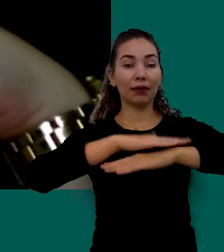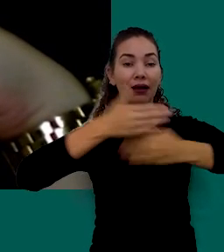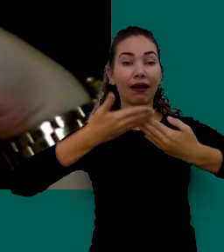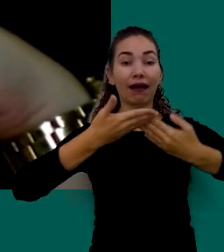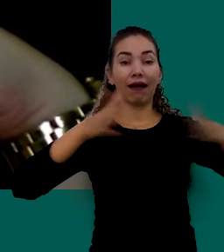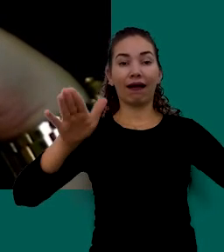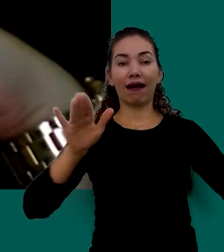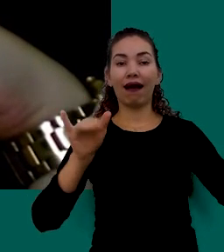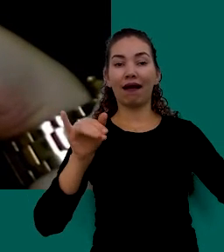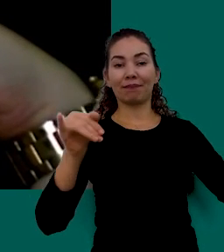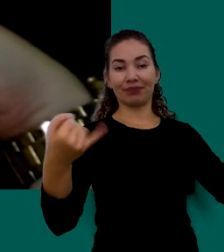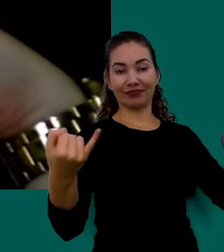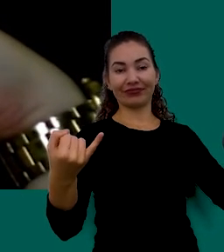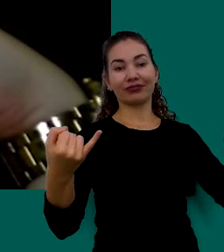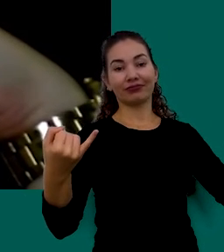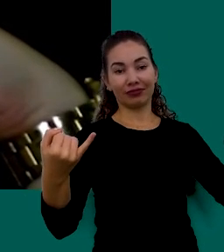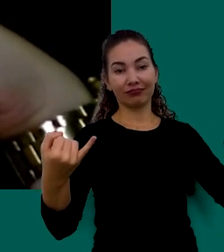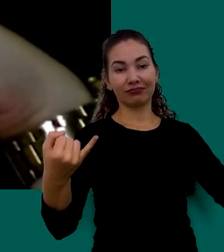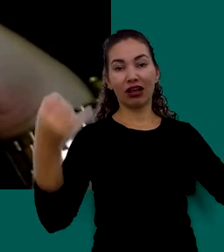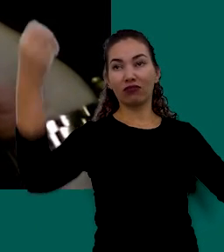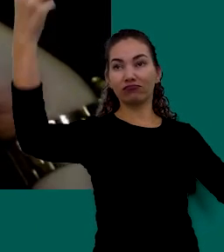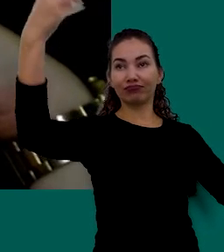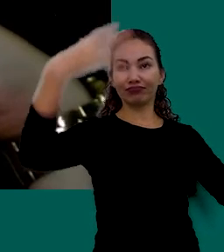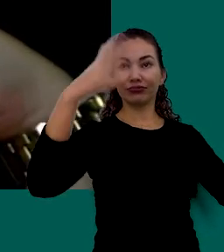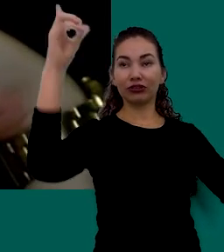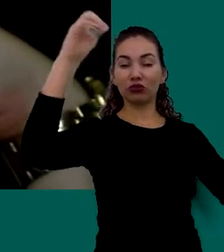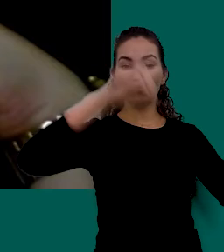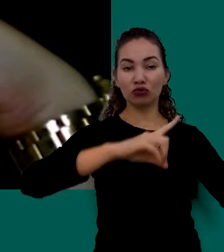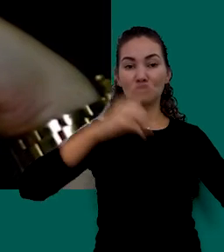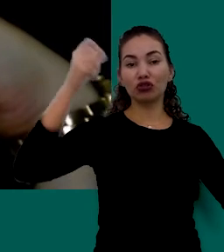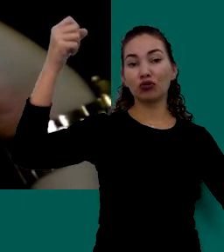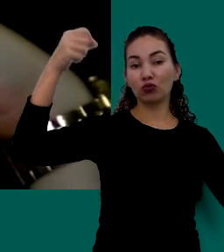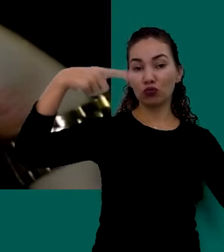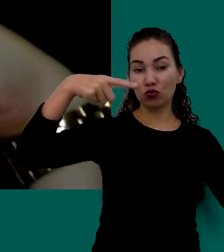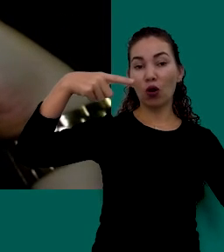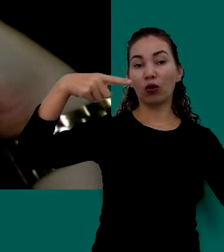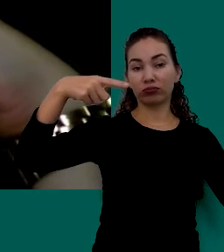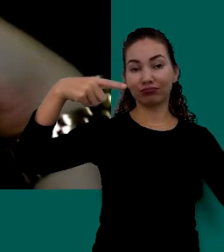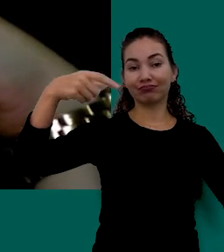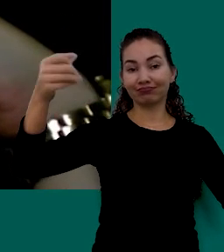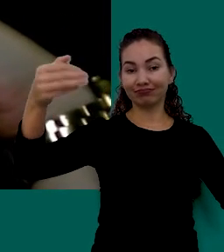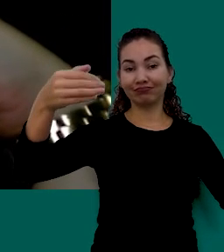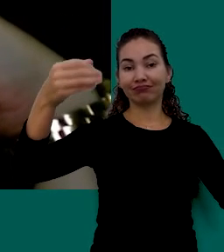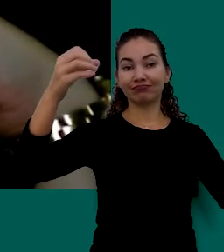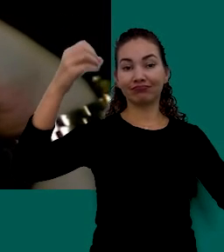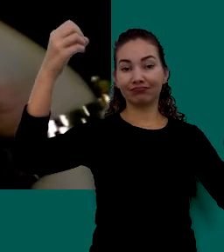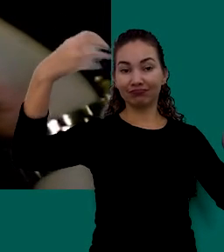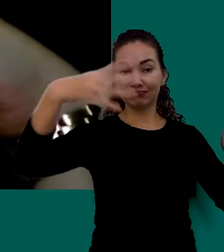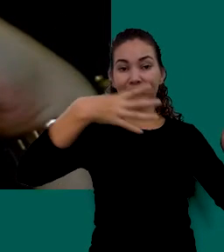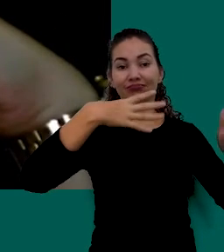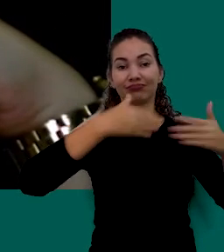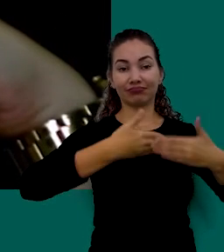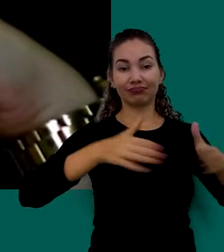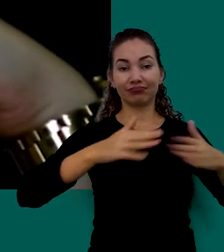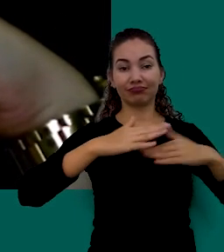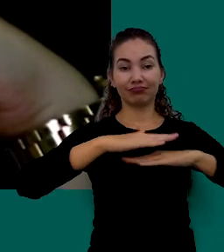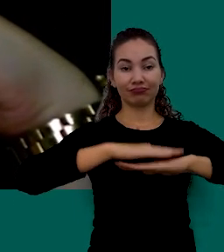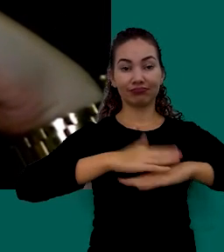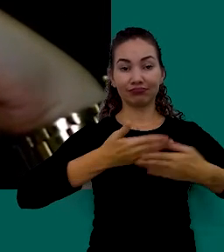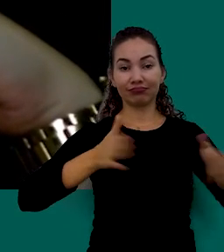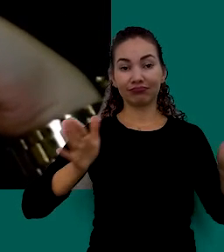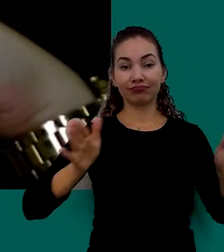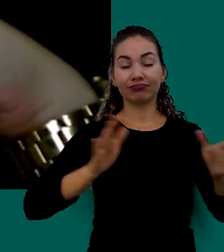Deixando As Janelas Da Sua Casa Abertas E Uma Opção Também É